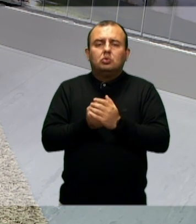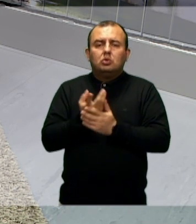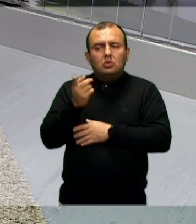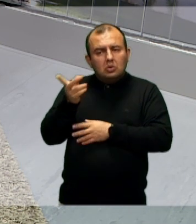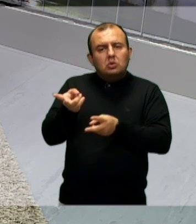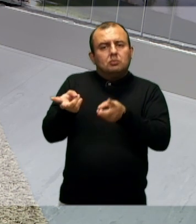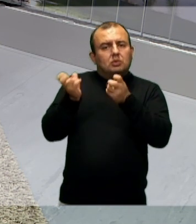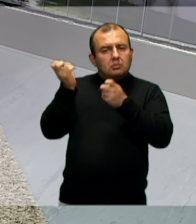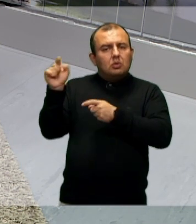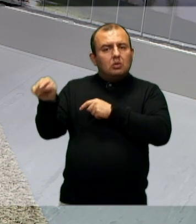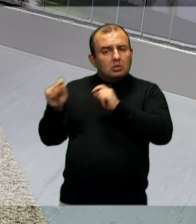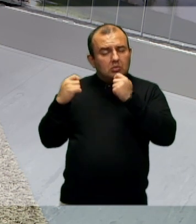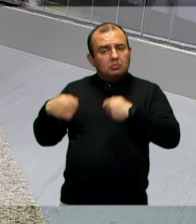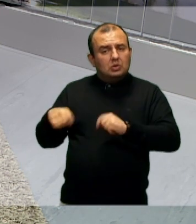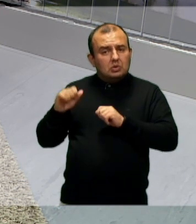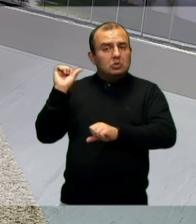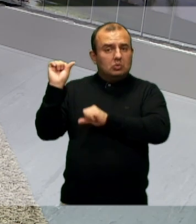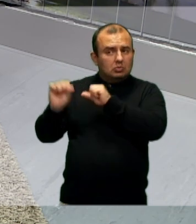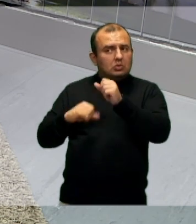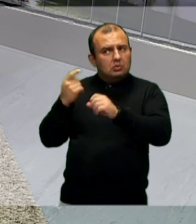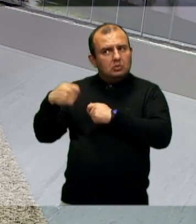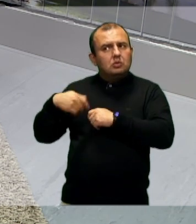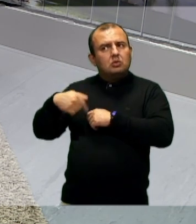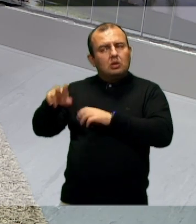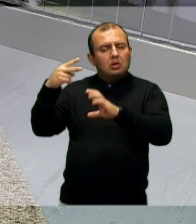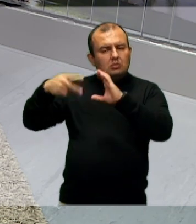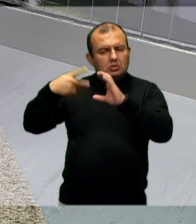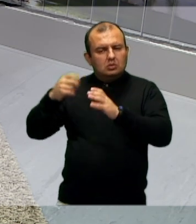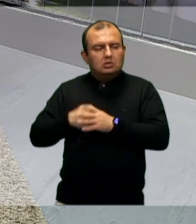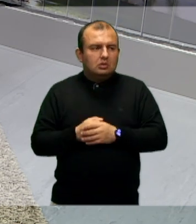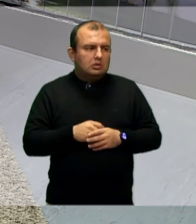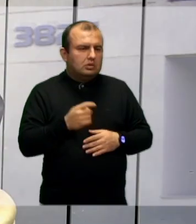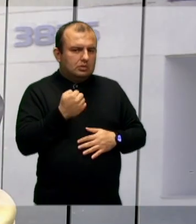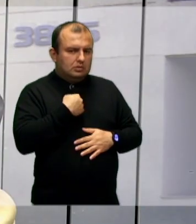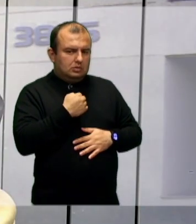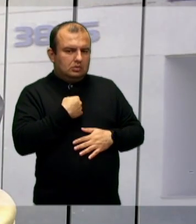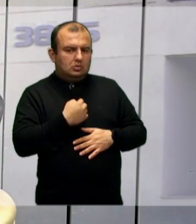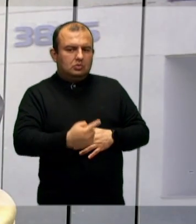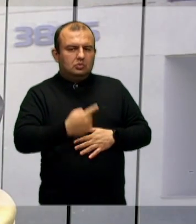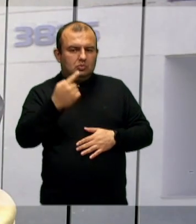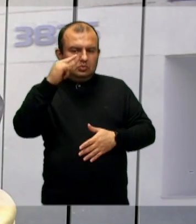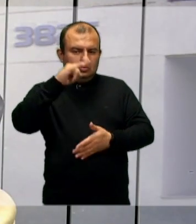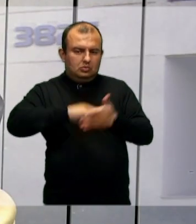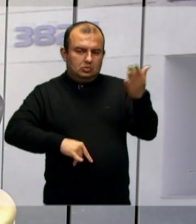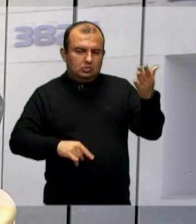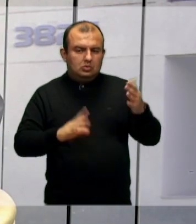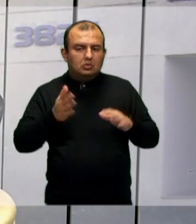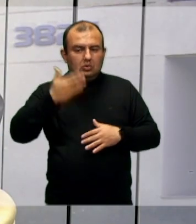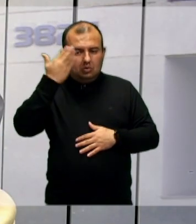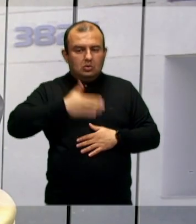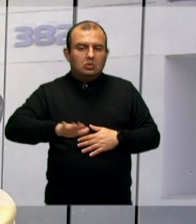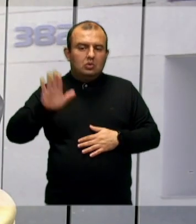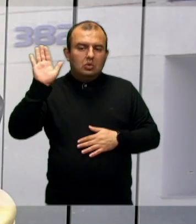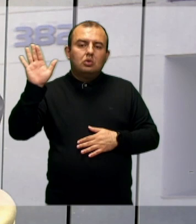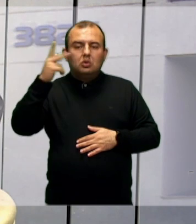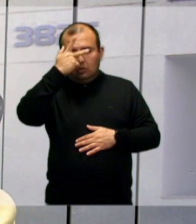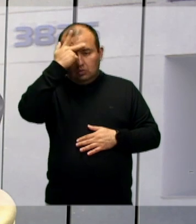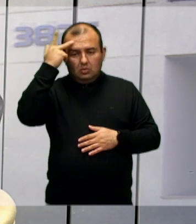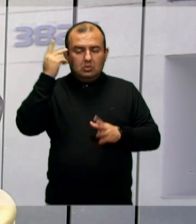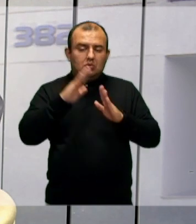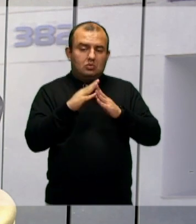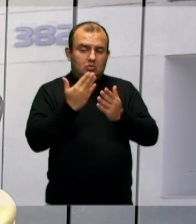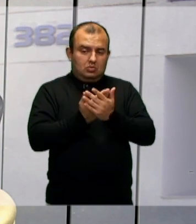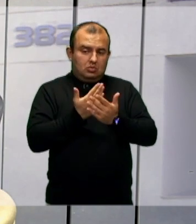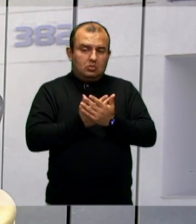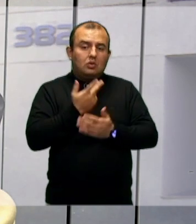você notou, não, preciso levar essa demanda para frente? Foi o meu primeiro requerimento, foi uma das coisas que eu já tinha prometido para as pessoas da minha escola,